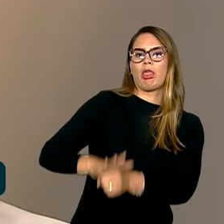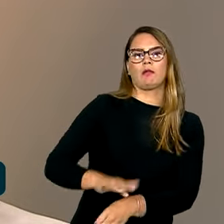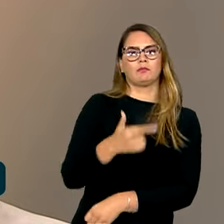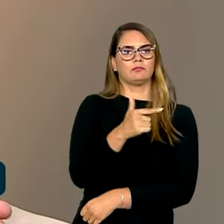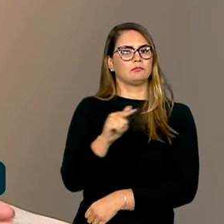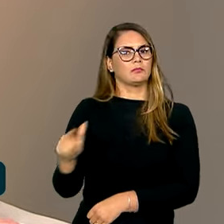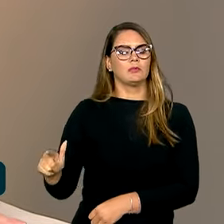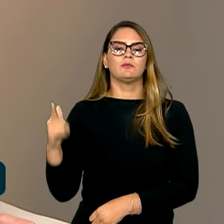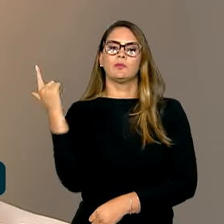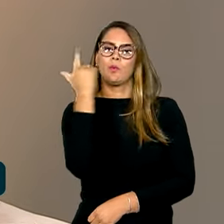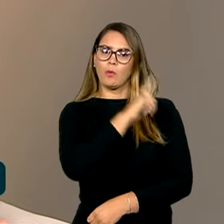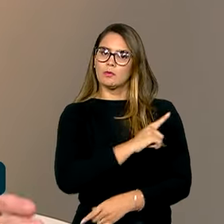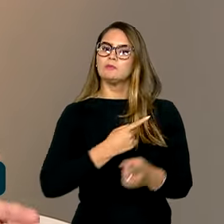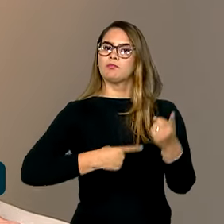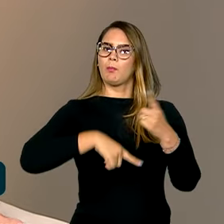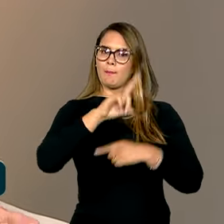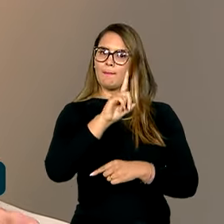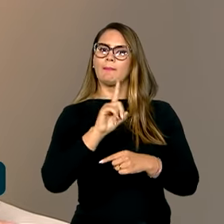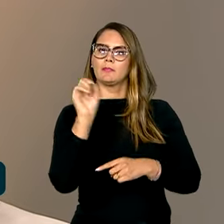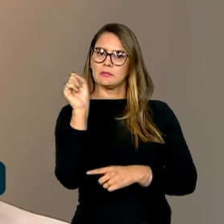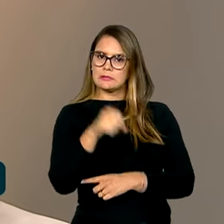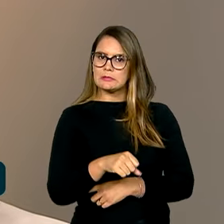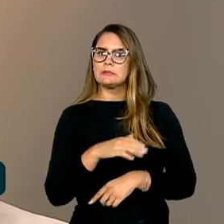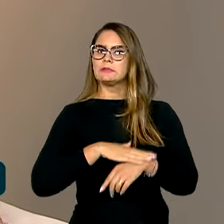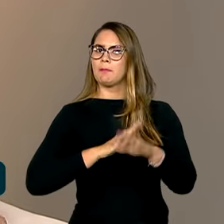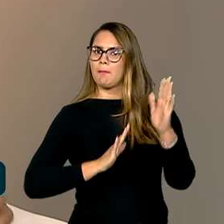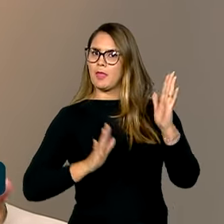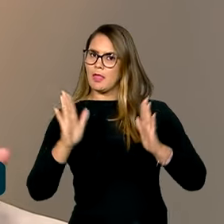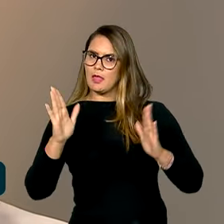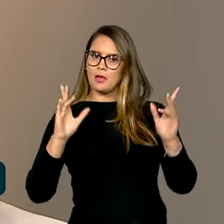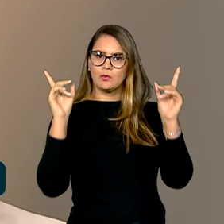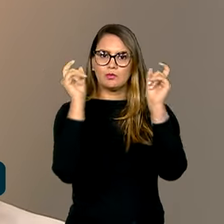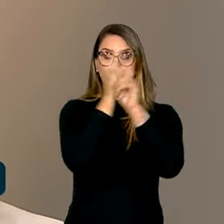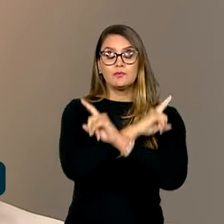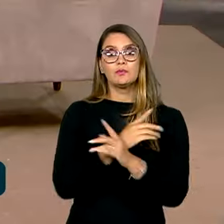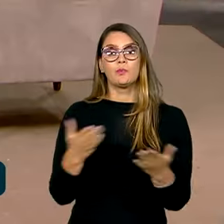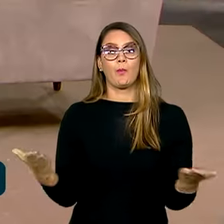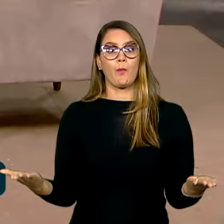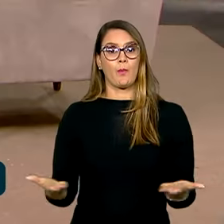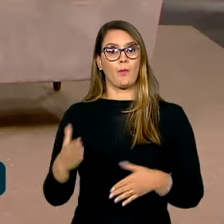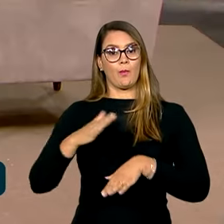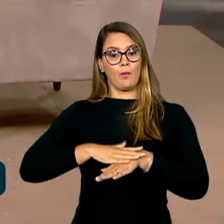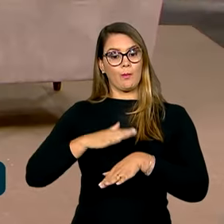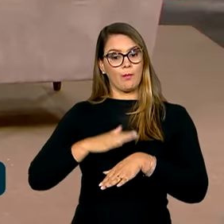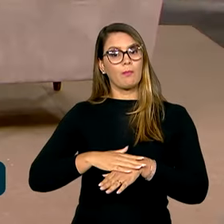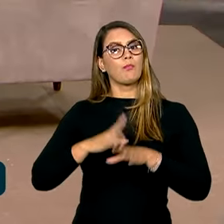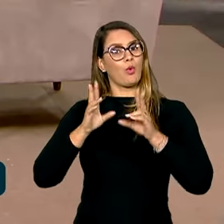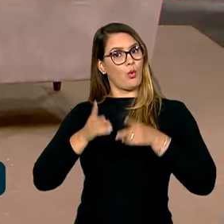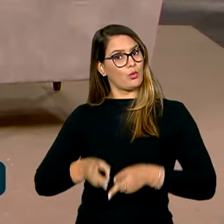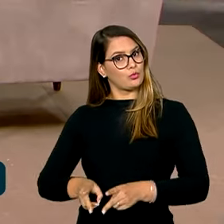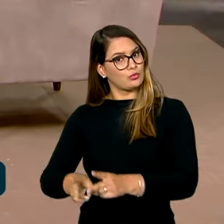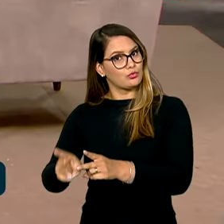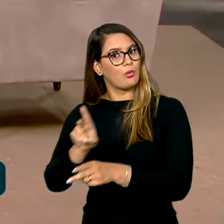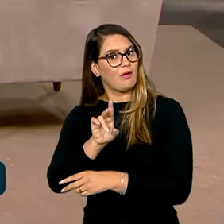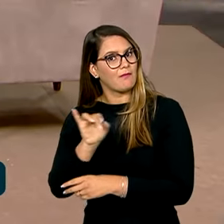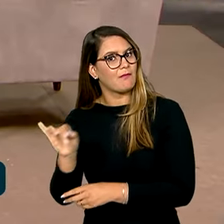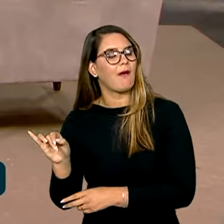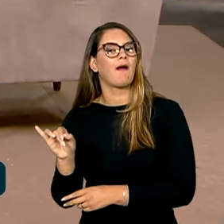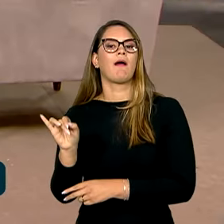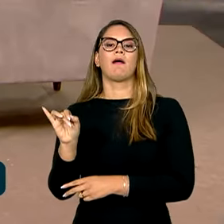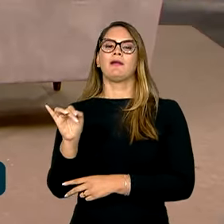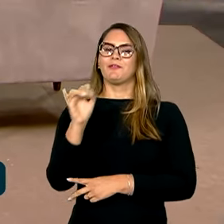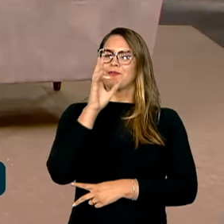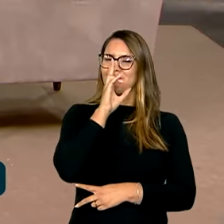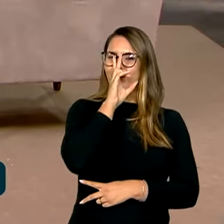então atravessaram muito bem esse período turbulento e chegam a esse momento e continuarão dessa forma, né, muito mais